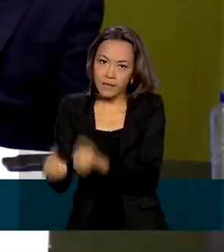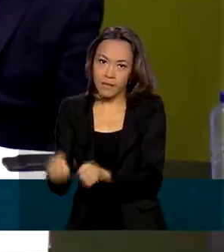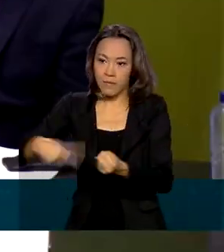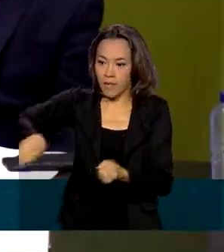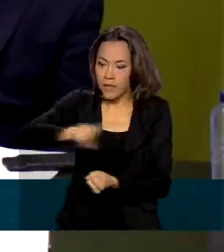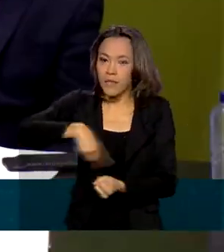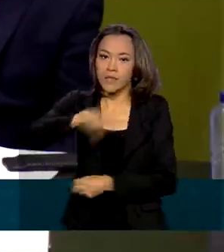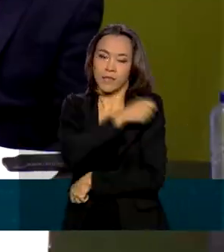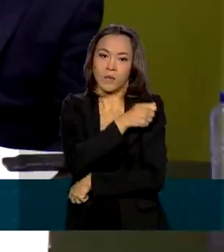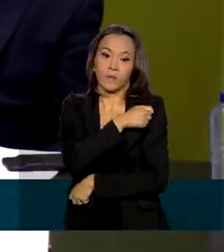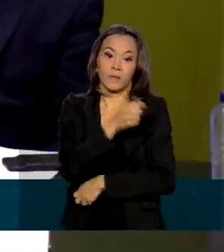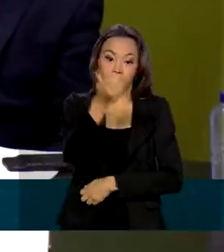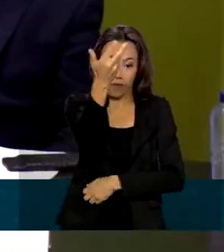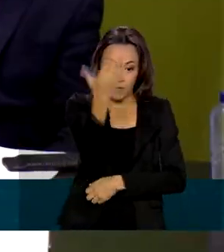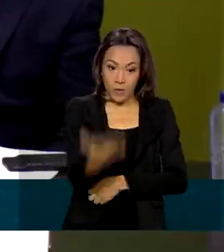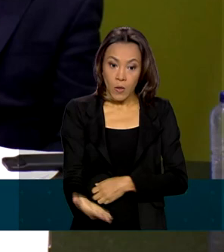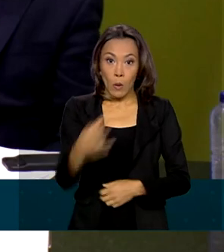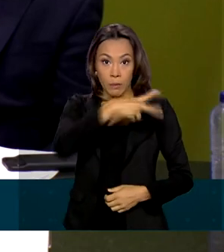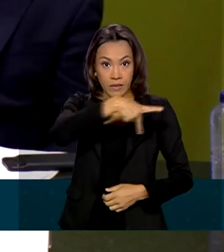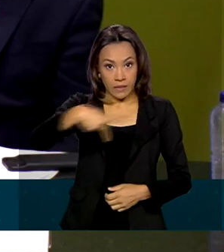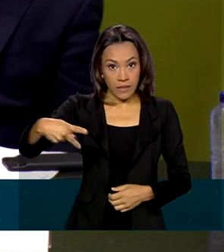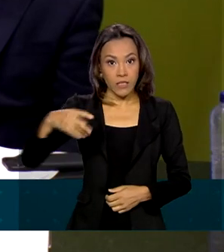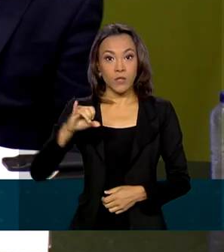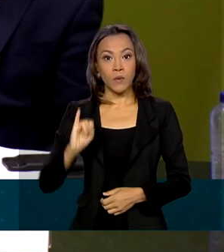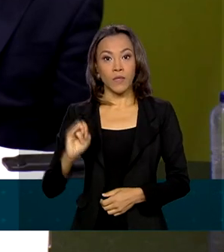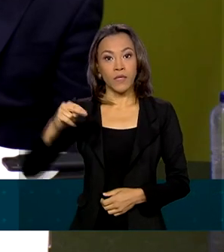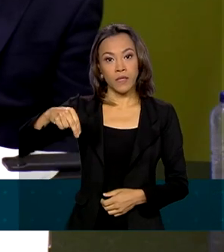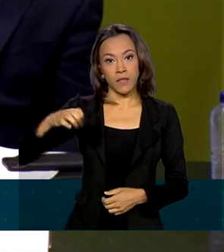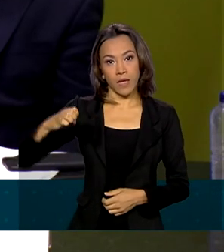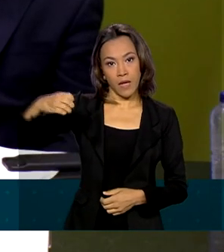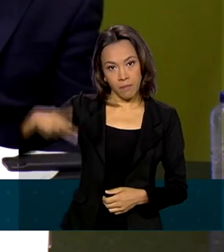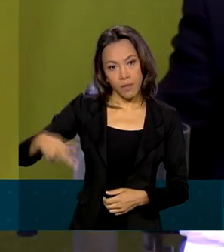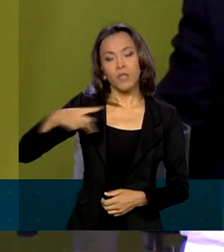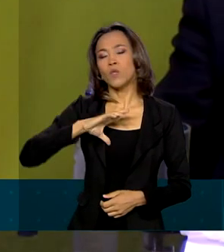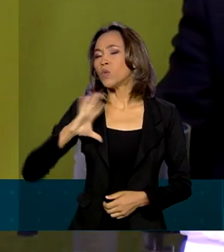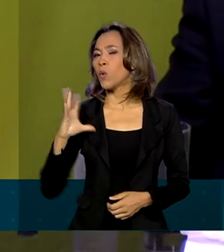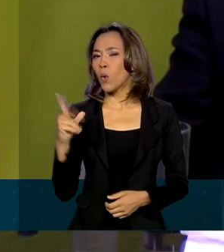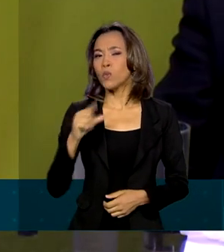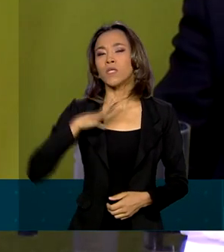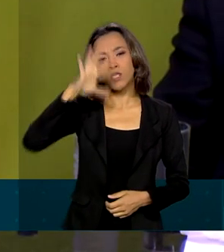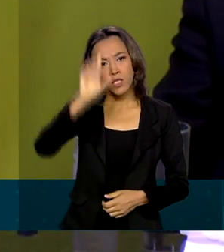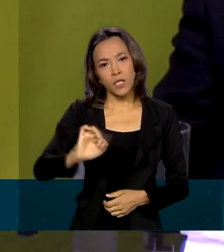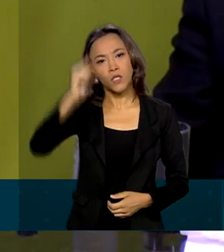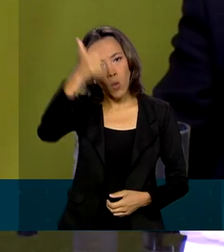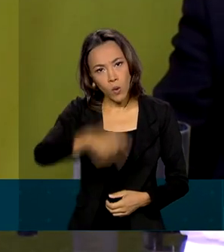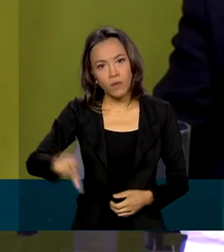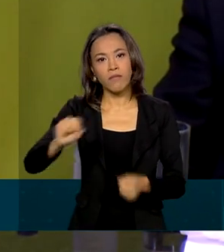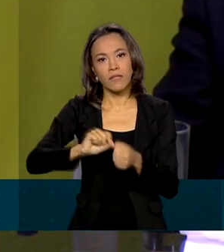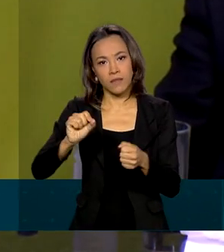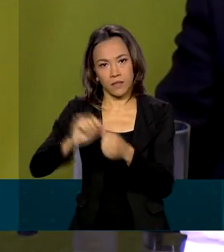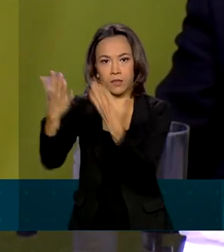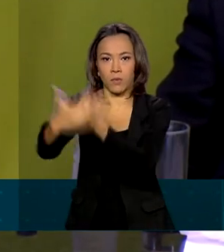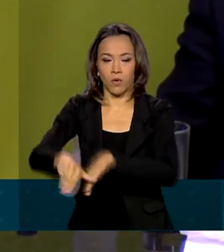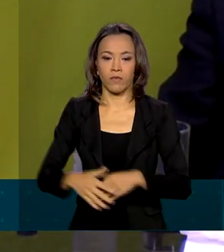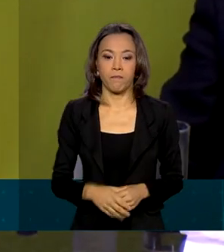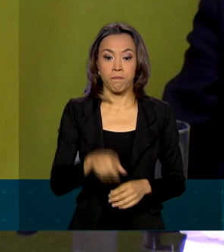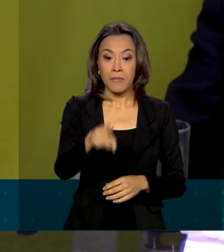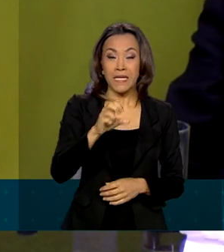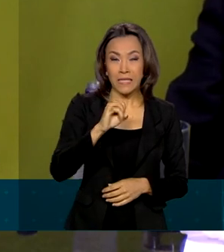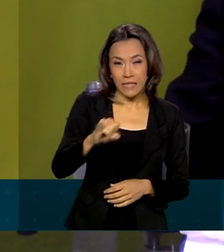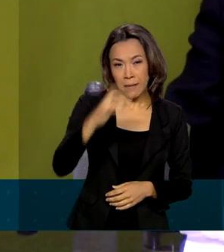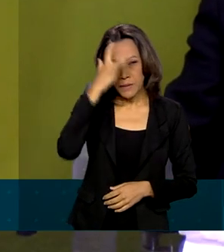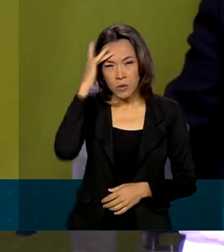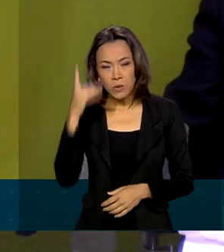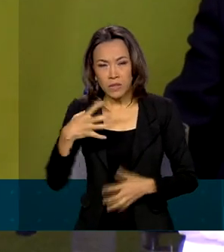Segundo o presidente do Inep, todos terão direito à reaplicação. Qualquer participante, seja por qualquer motivo, que se sentiu